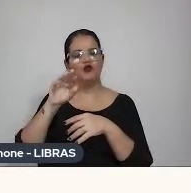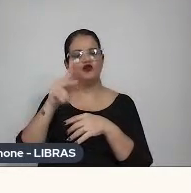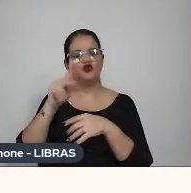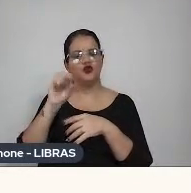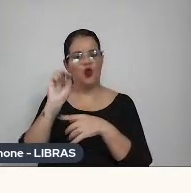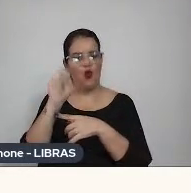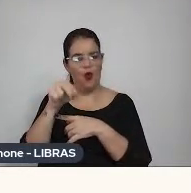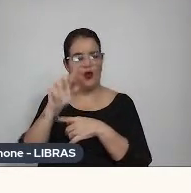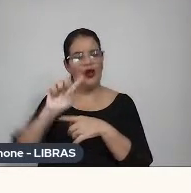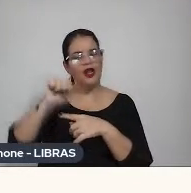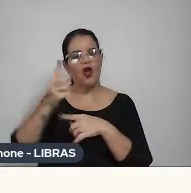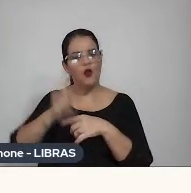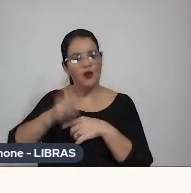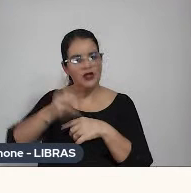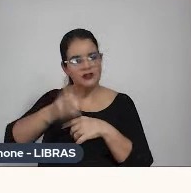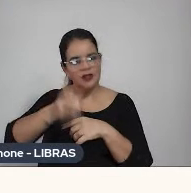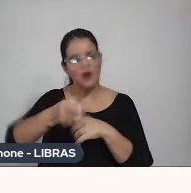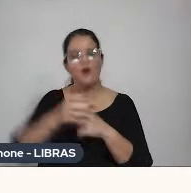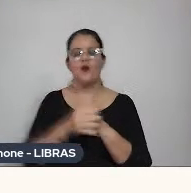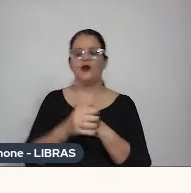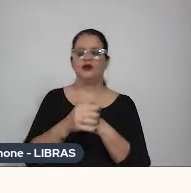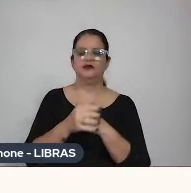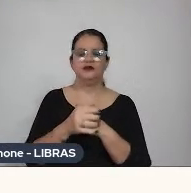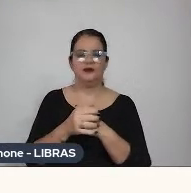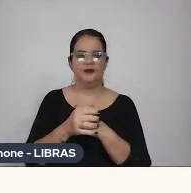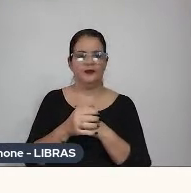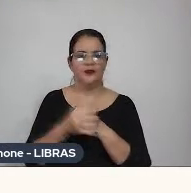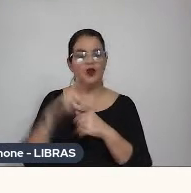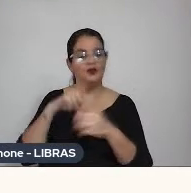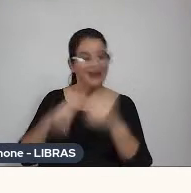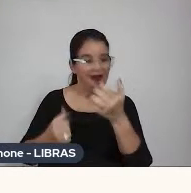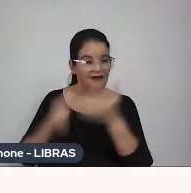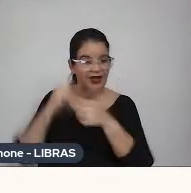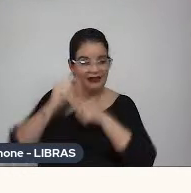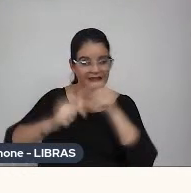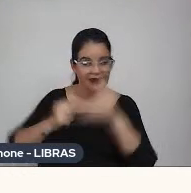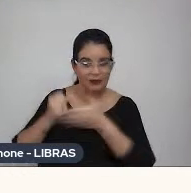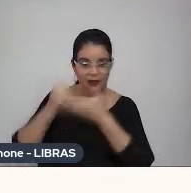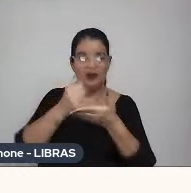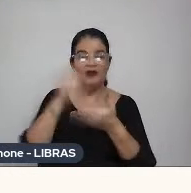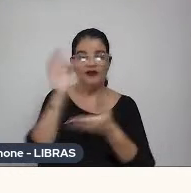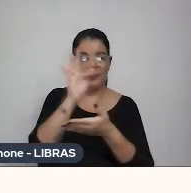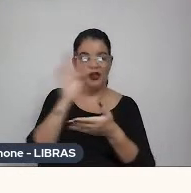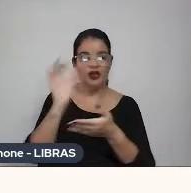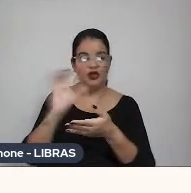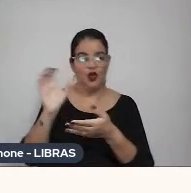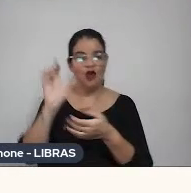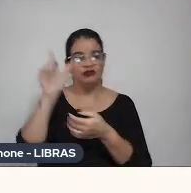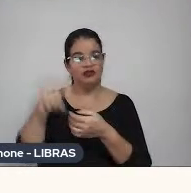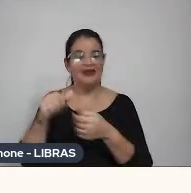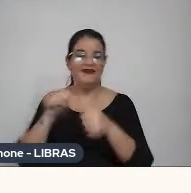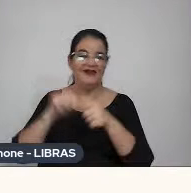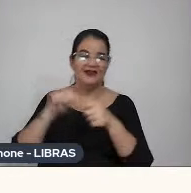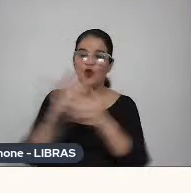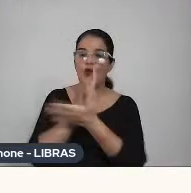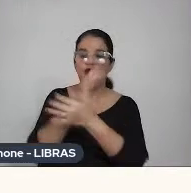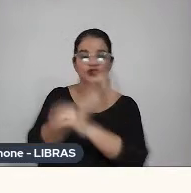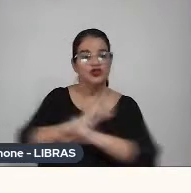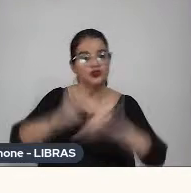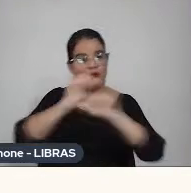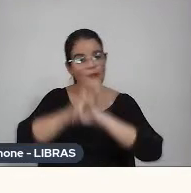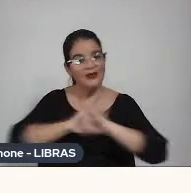sequência, eu estava de assistente, e o Fernando Costa fazia algumas coisas de publicidade,